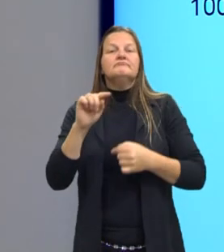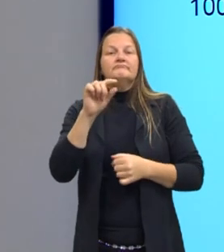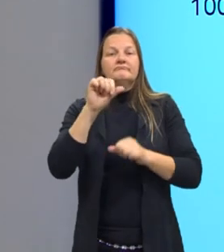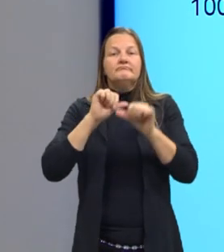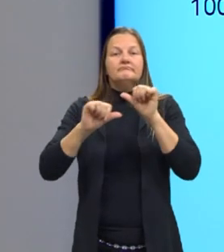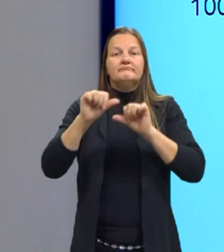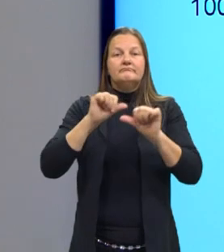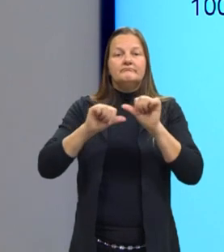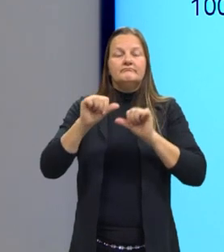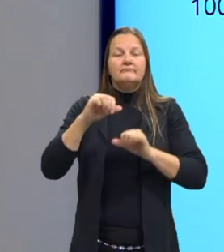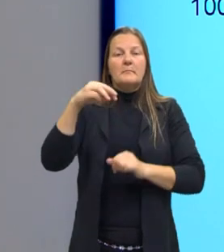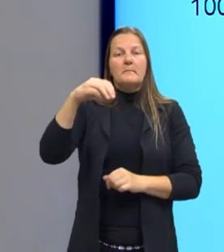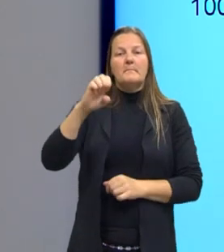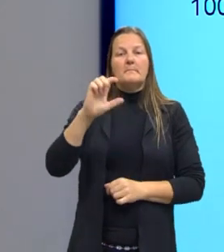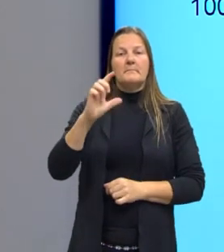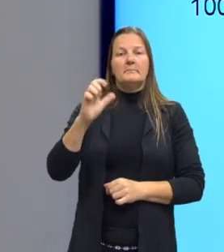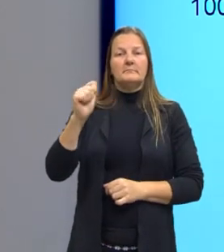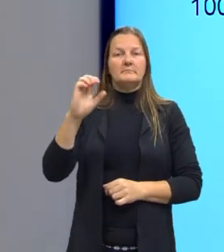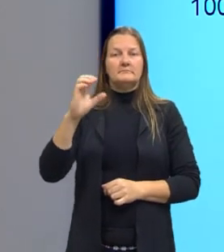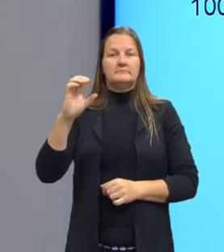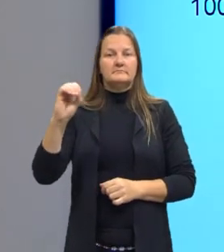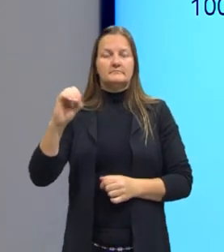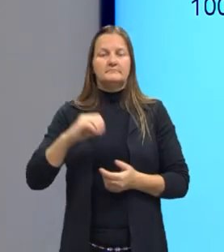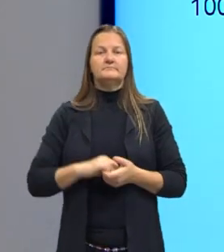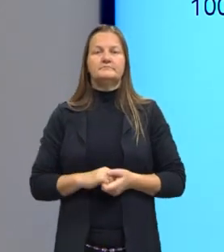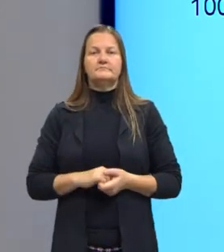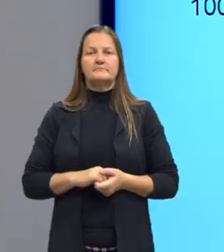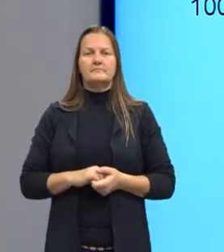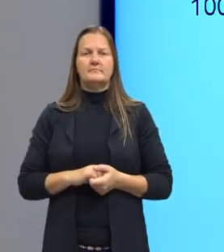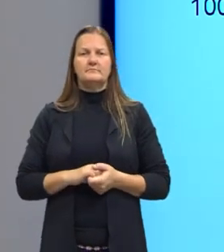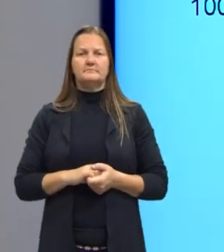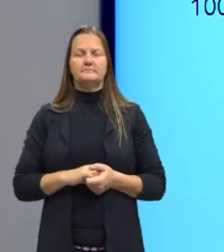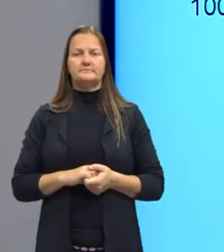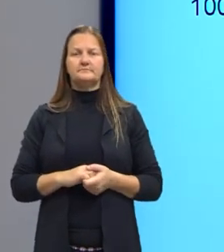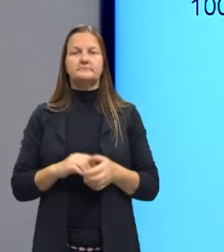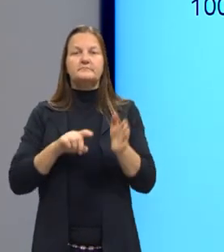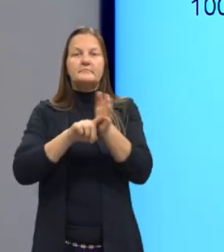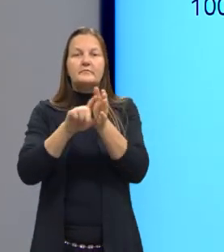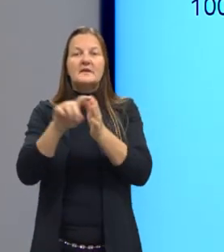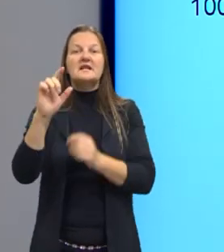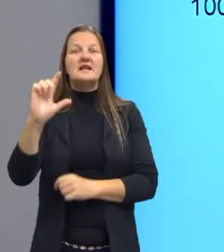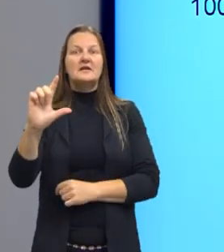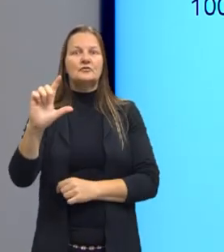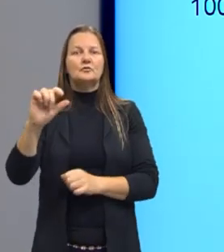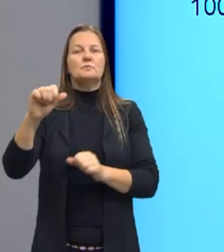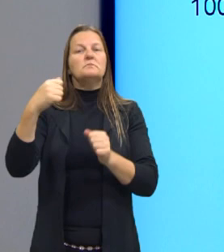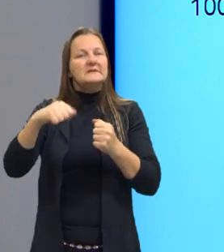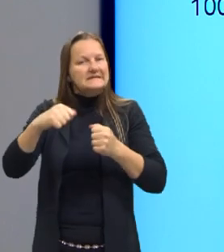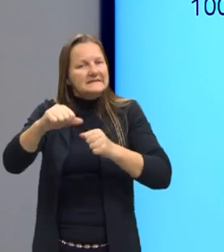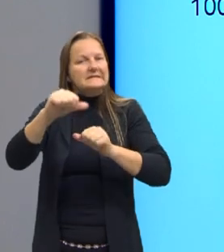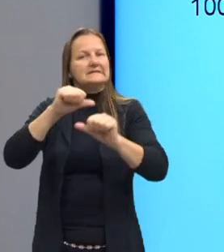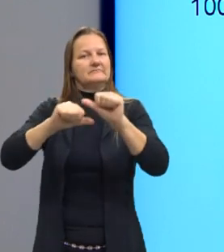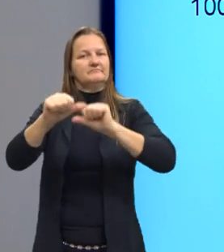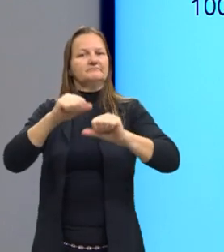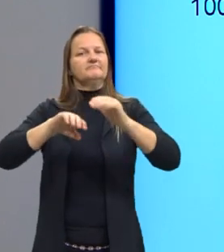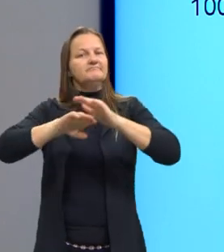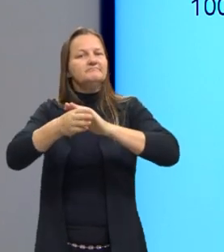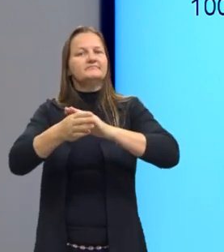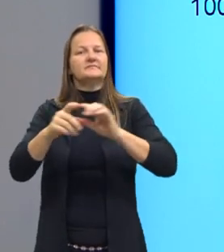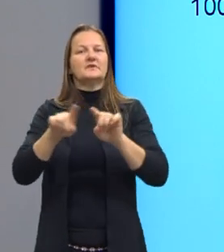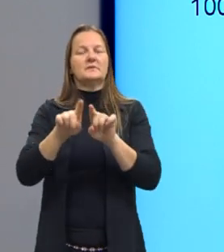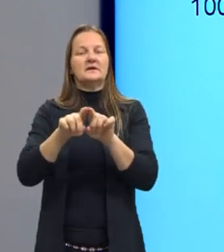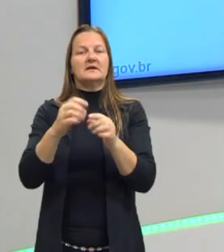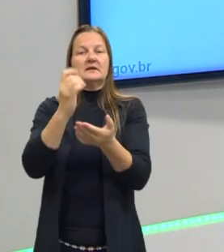50 quilos de melaço, que tem os monossacarídeos, que é a glicose. E pede em litros, então eu preciso fazer a conversão. Mas eu tenho a densidade,